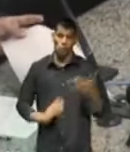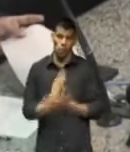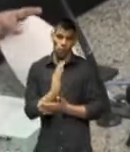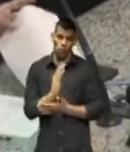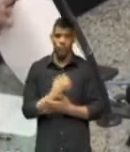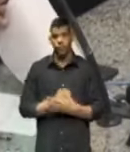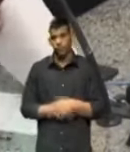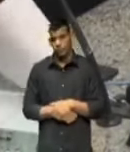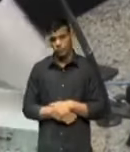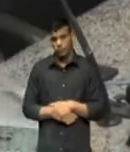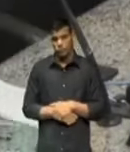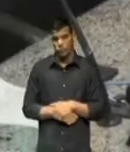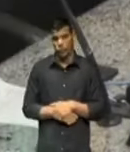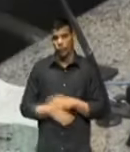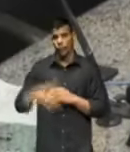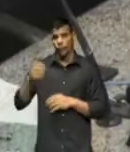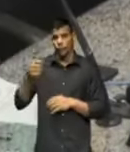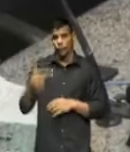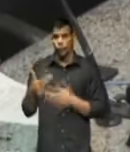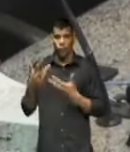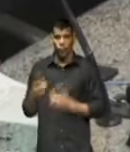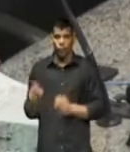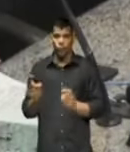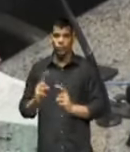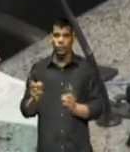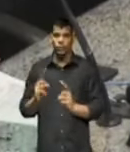rejeitadas as emendas 1 e 2 do novo deputado Renato Roseno.